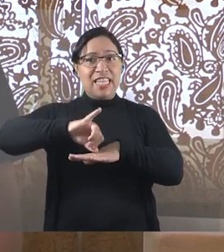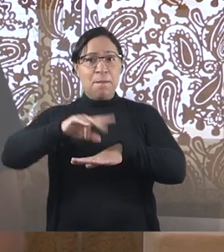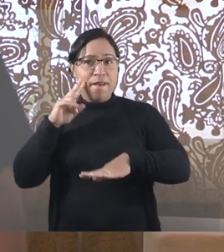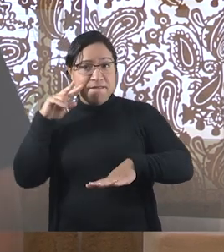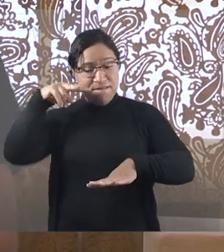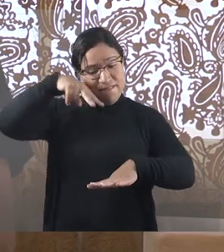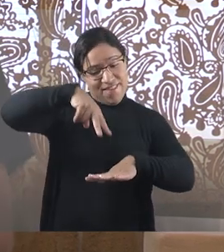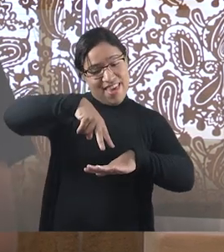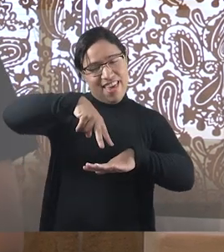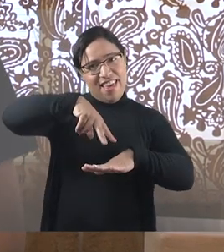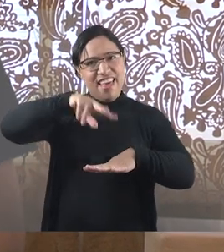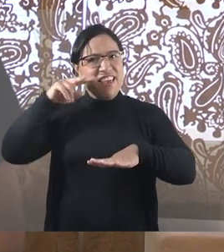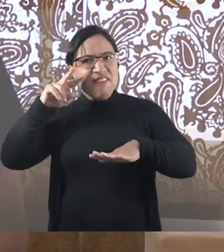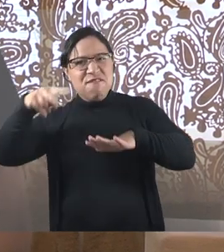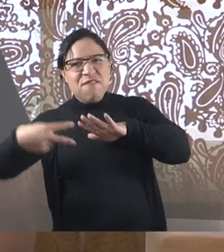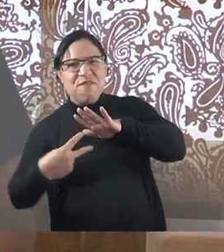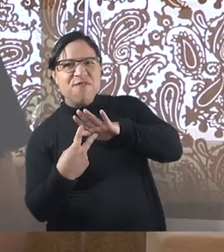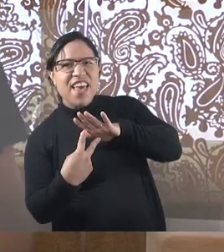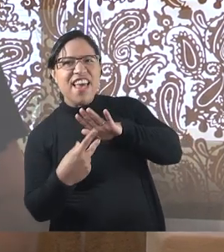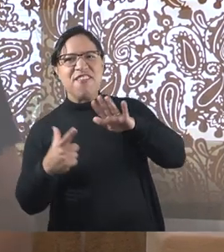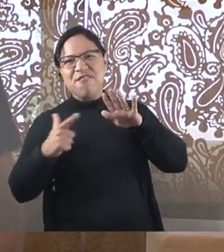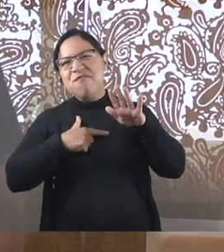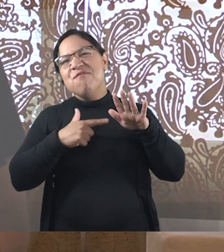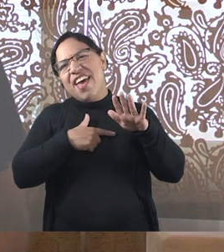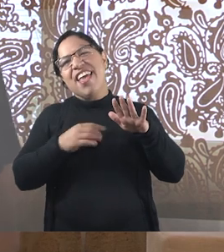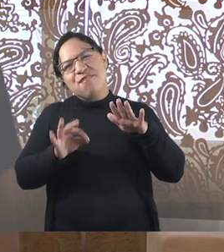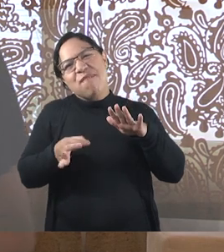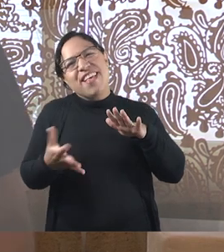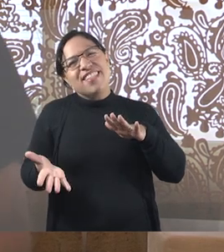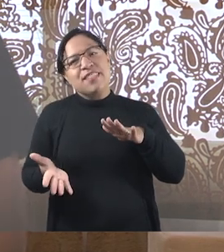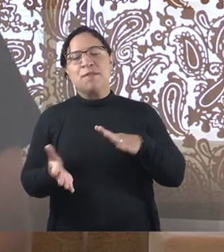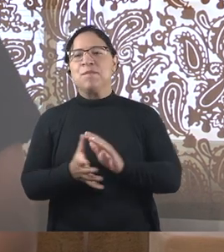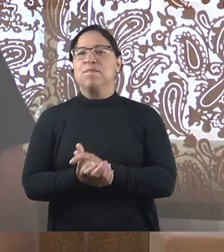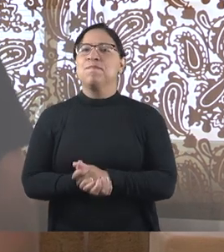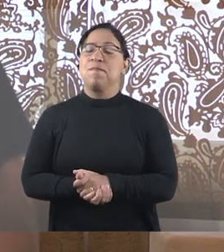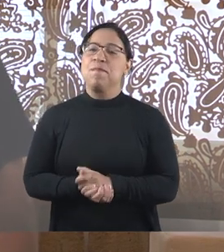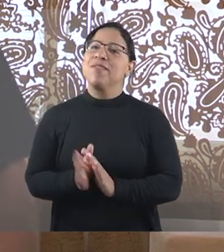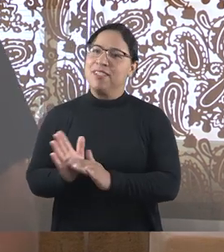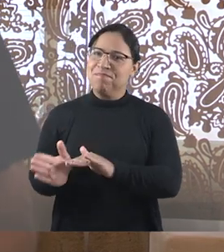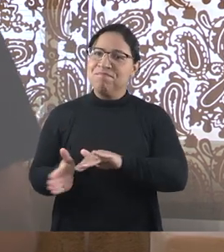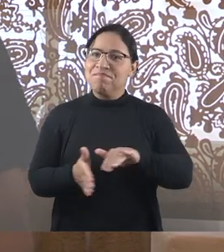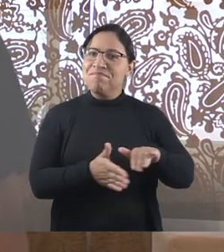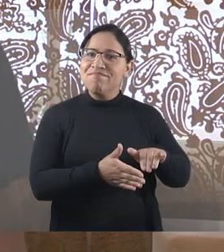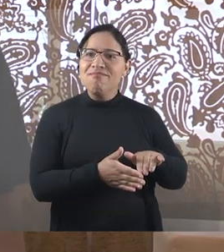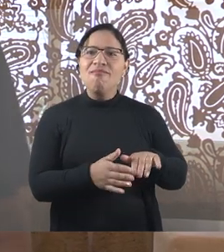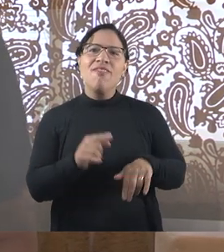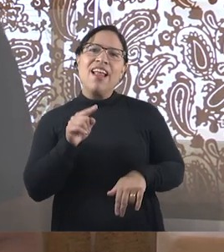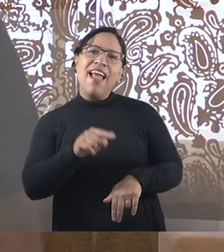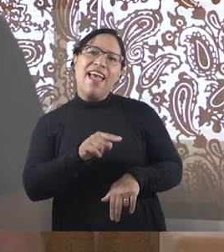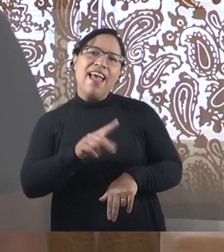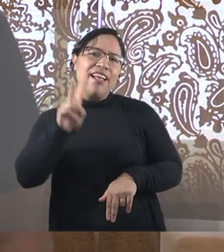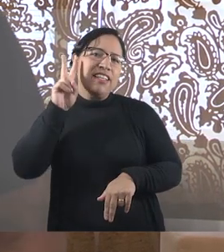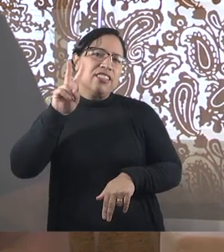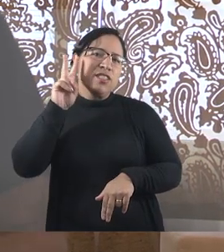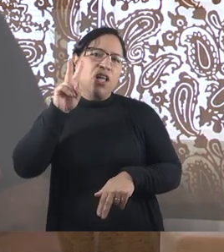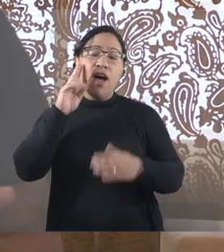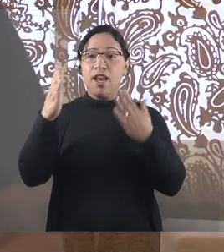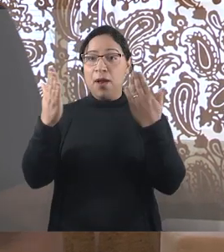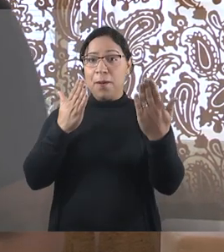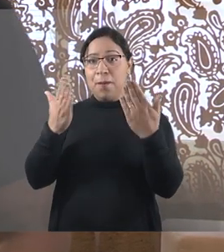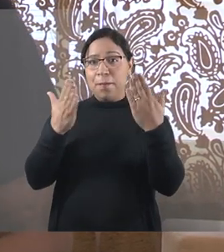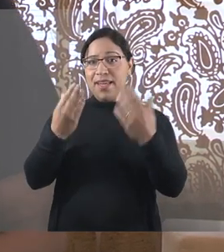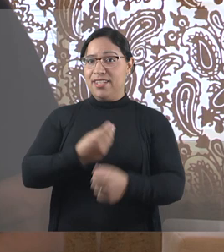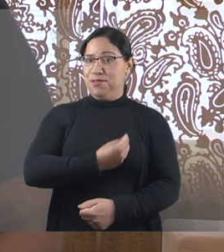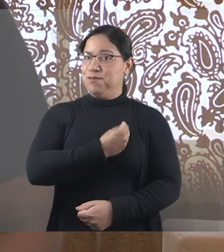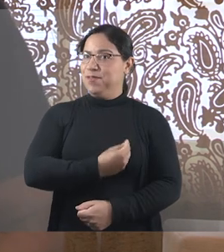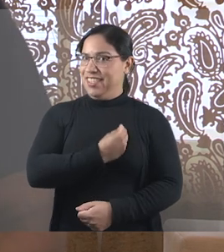verdade é que muitas vezes nós, na história, nos assemelhamos a esse menino que olha pro tapete das nossas vidas, da história